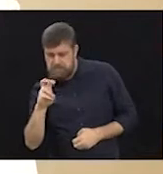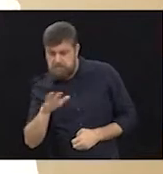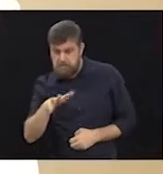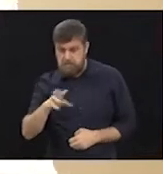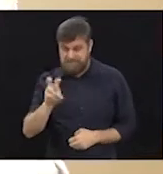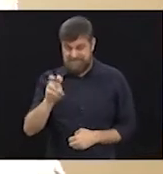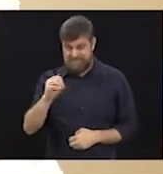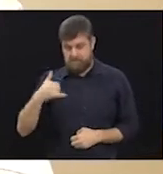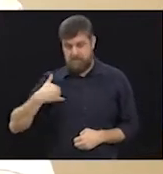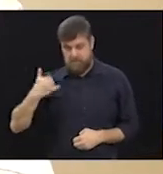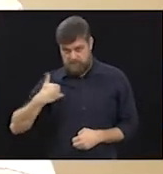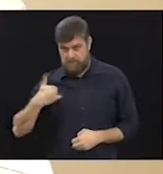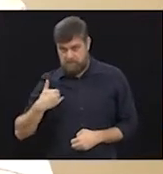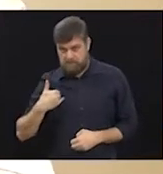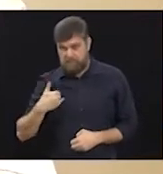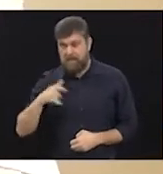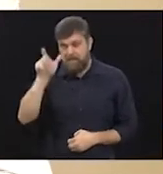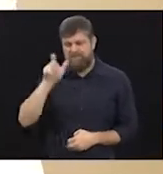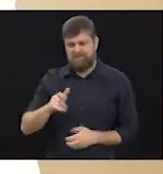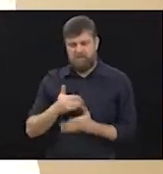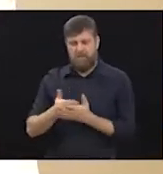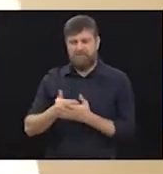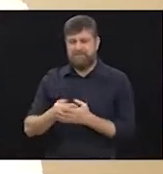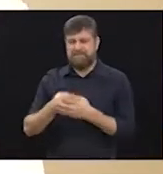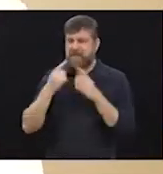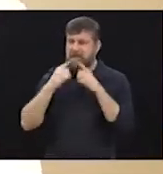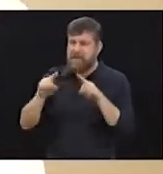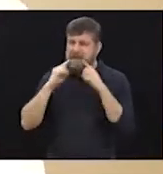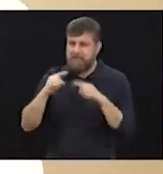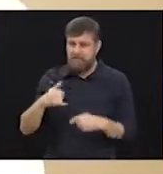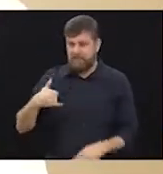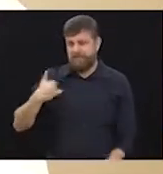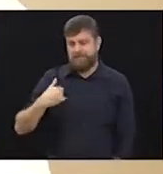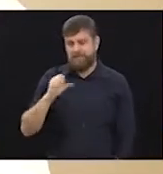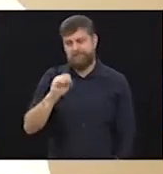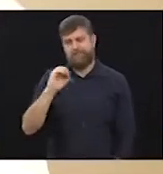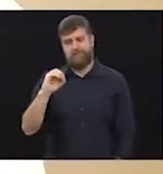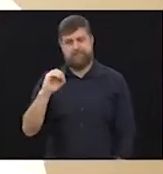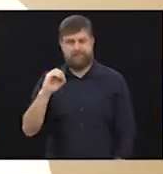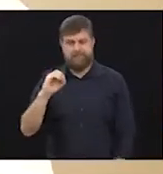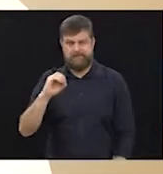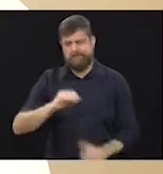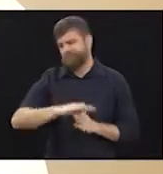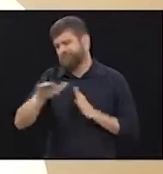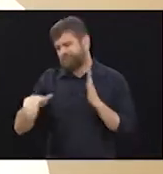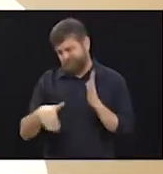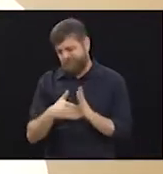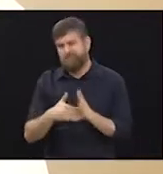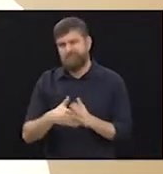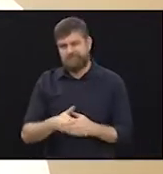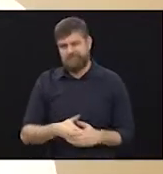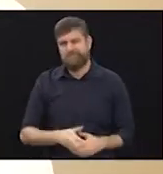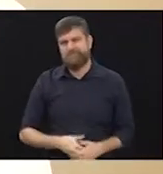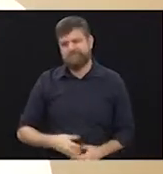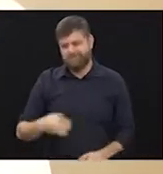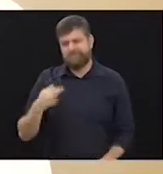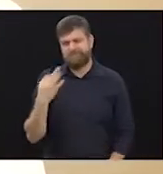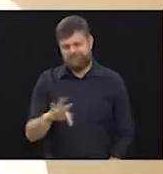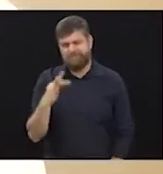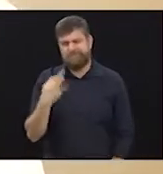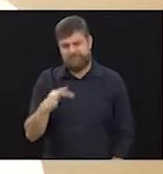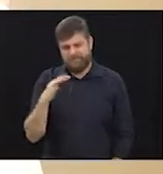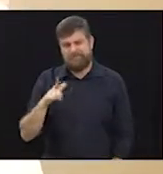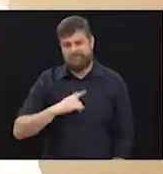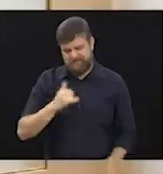50 anos, alguma queixa. e aí lá para os 70, 80, quase todo mundo tem. Não vai ter jeito. Um pouquinho tem, pelo menos um